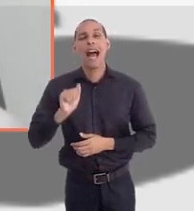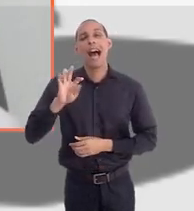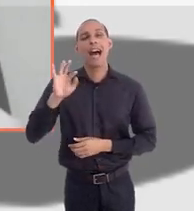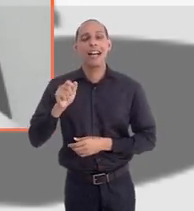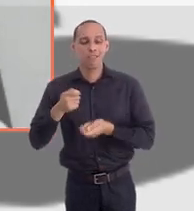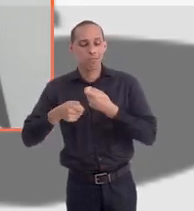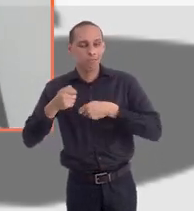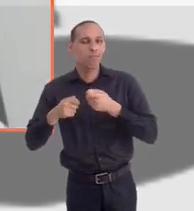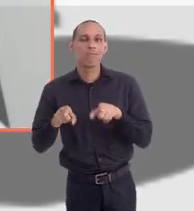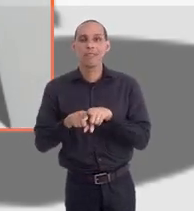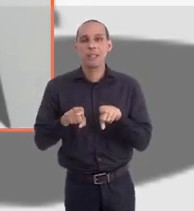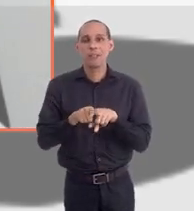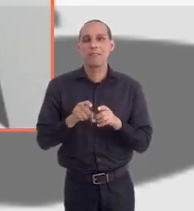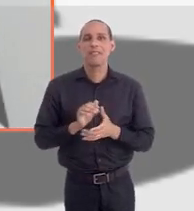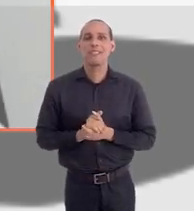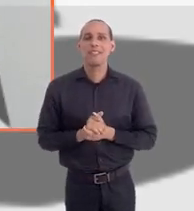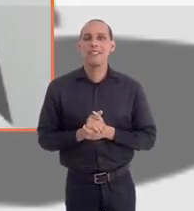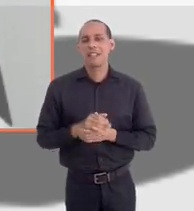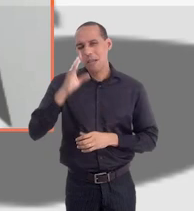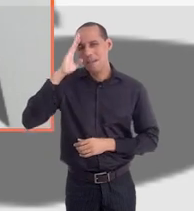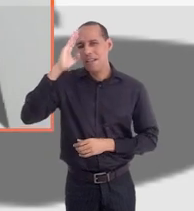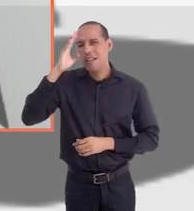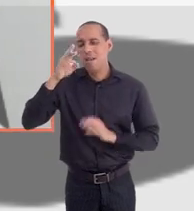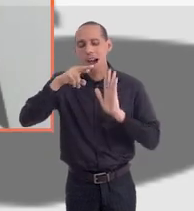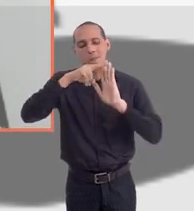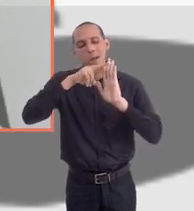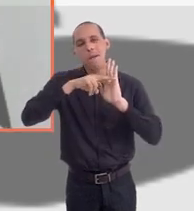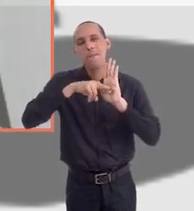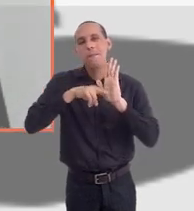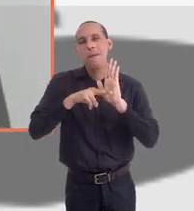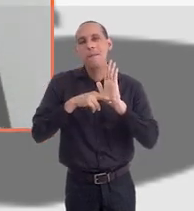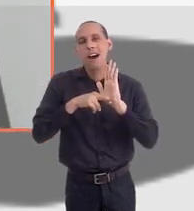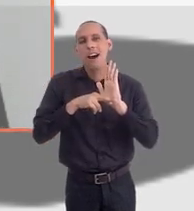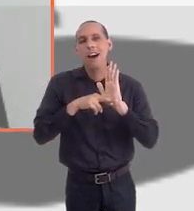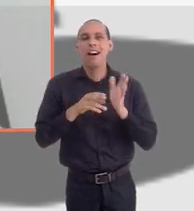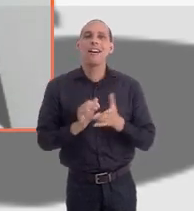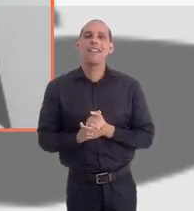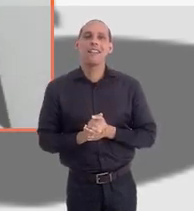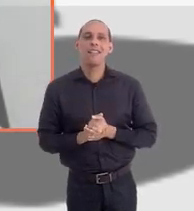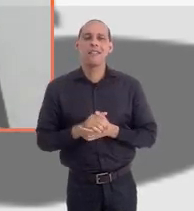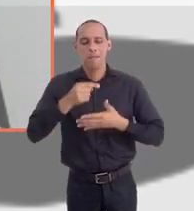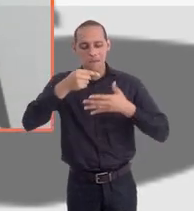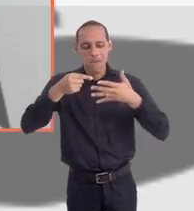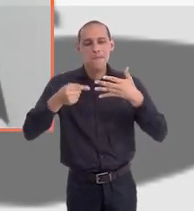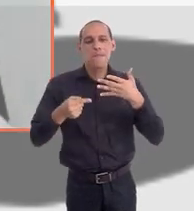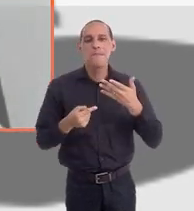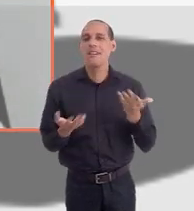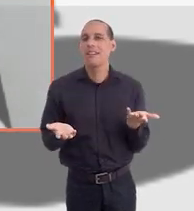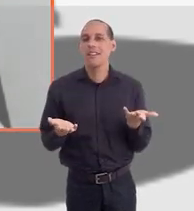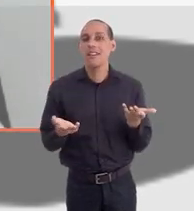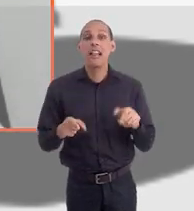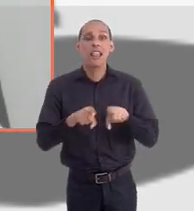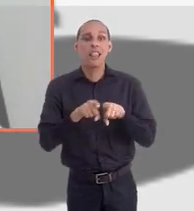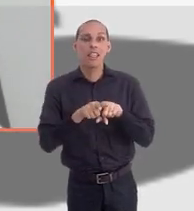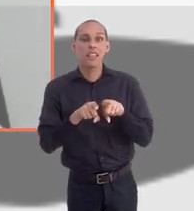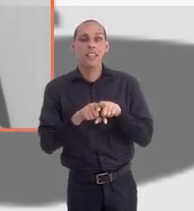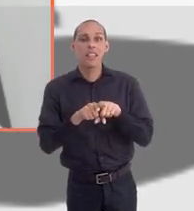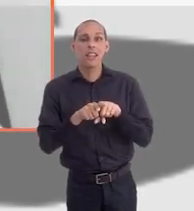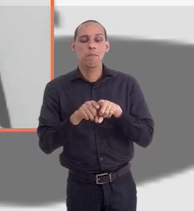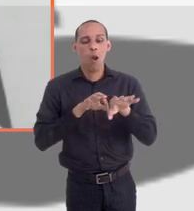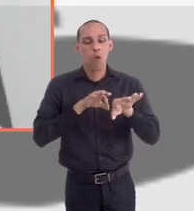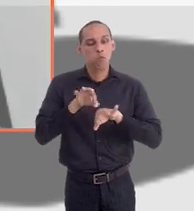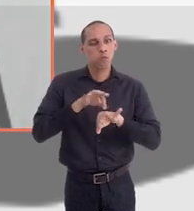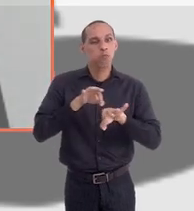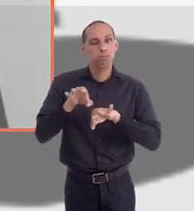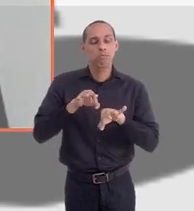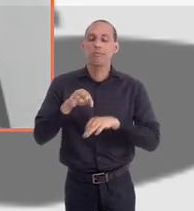administrativo, também vai cair. Principalmente aquela parte de requisitos e classificações e atributos, a gente tem que saber, né? A parte que tem de